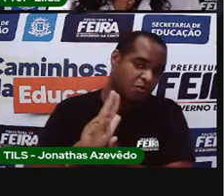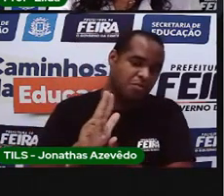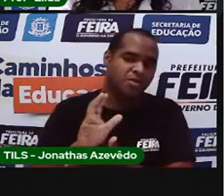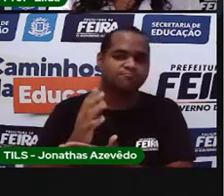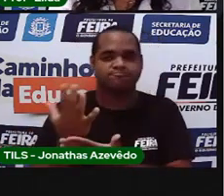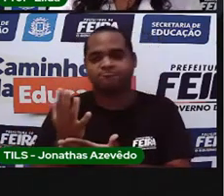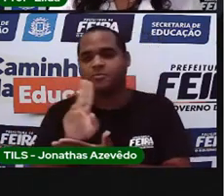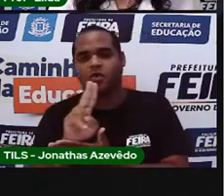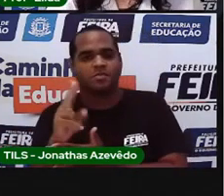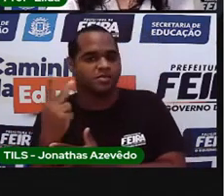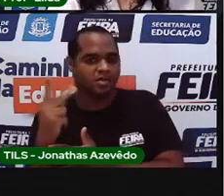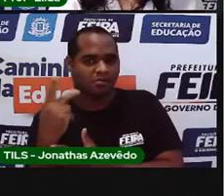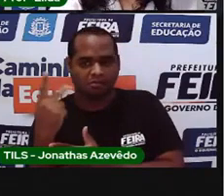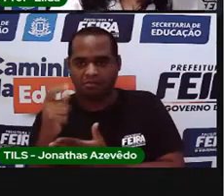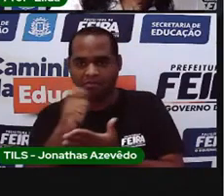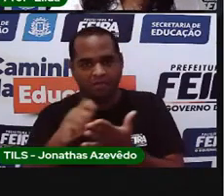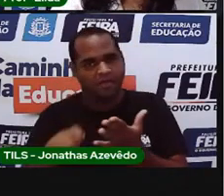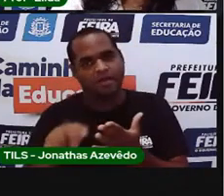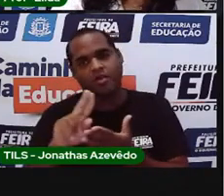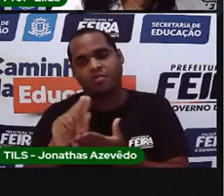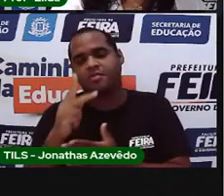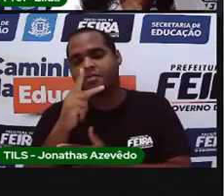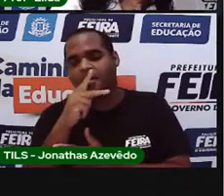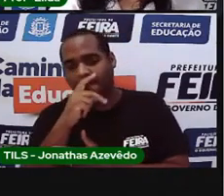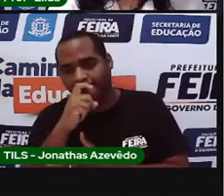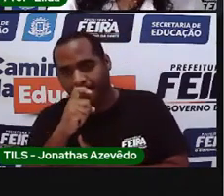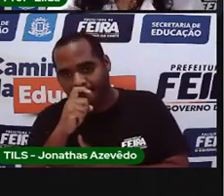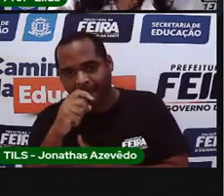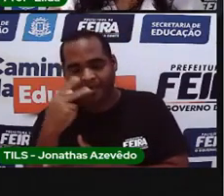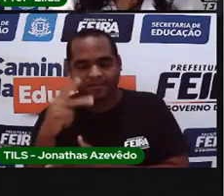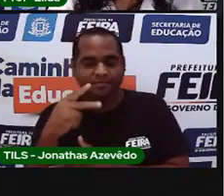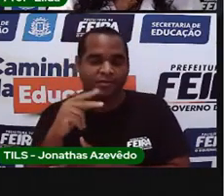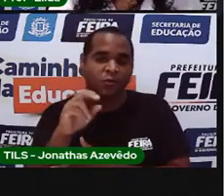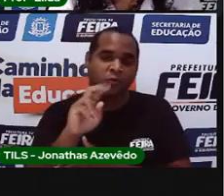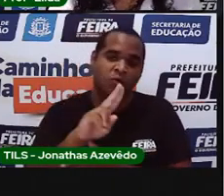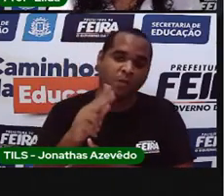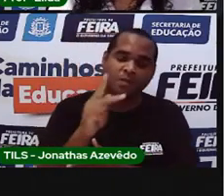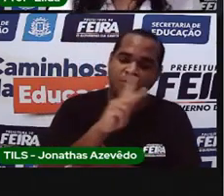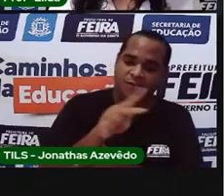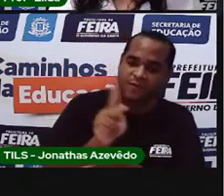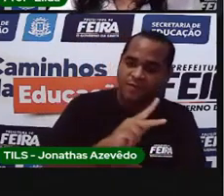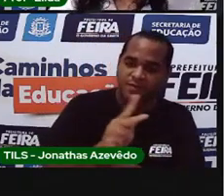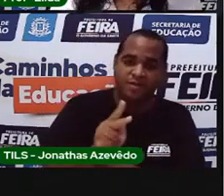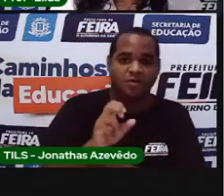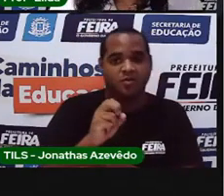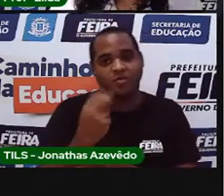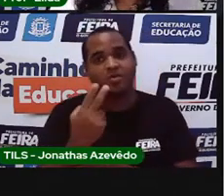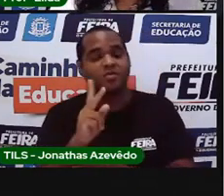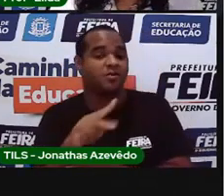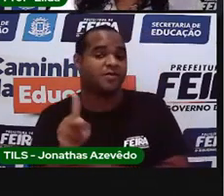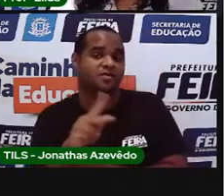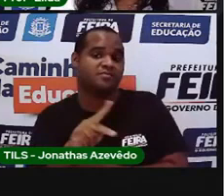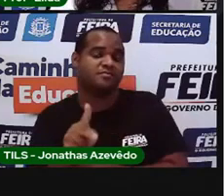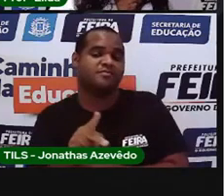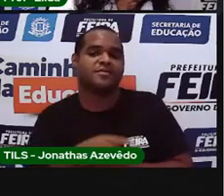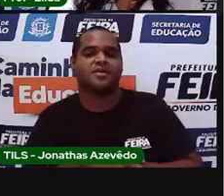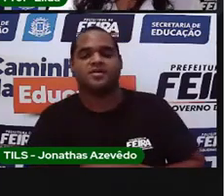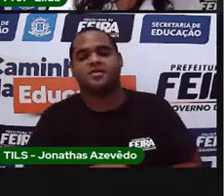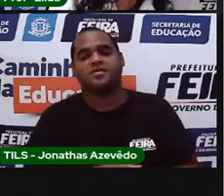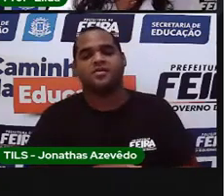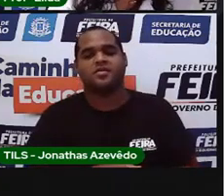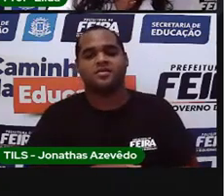o seu nome, o nome dos seus pais, o nome do seu professor, da sua professora,